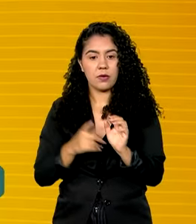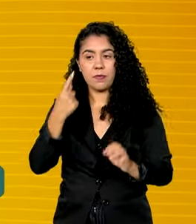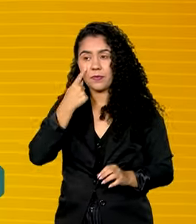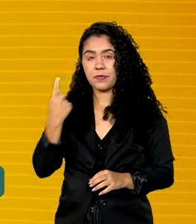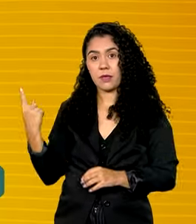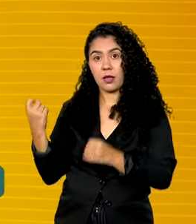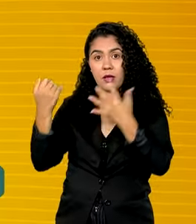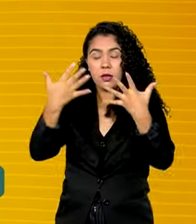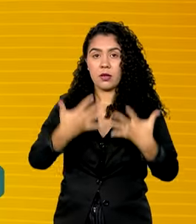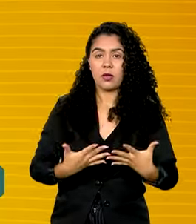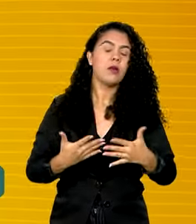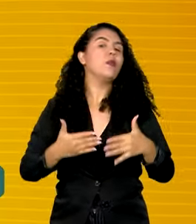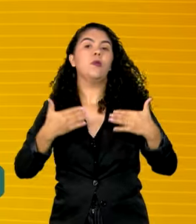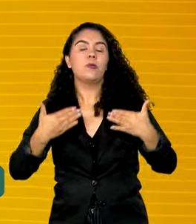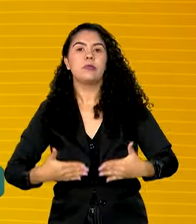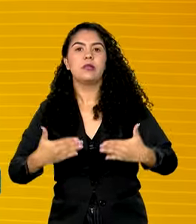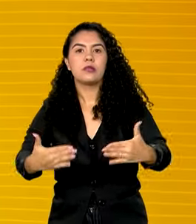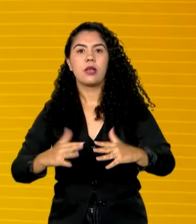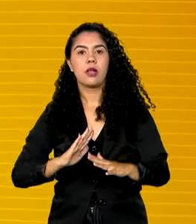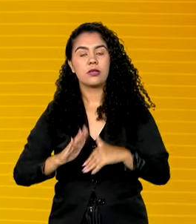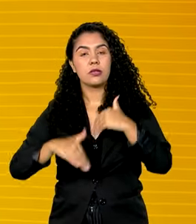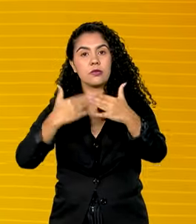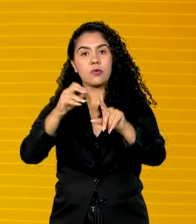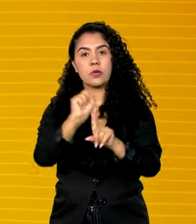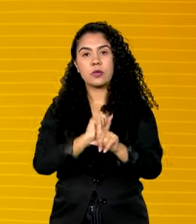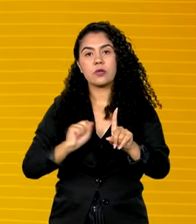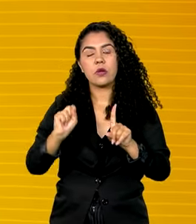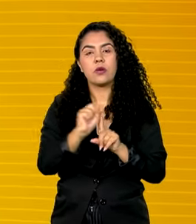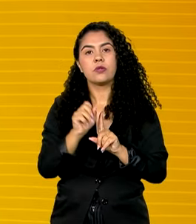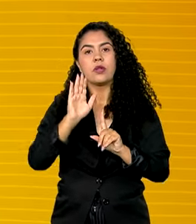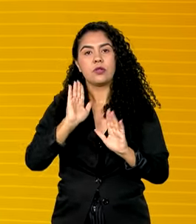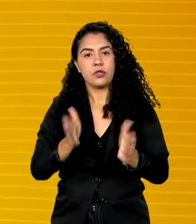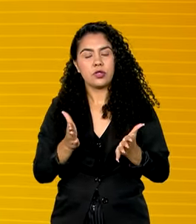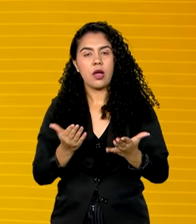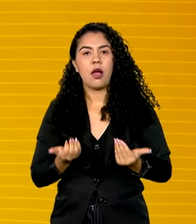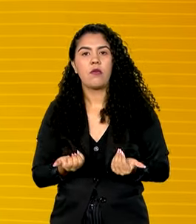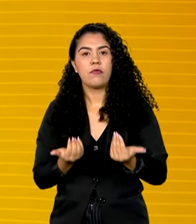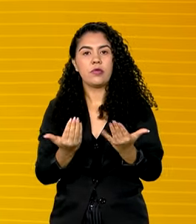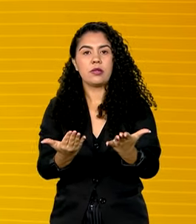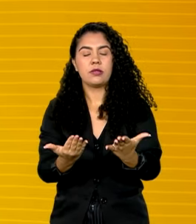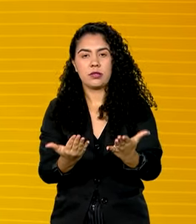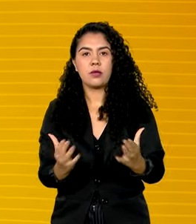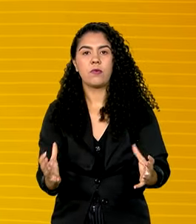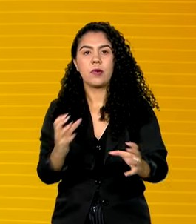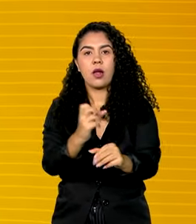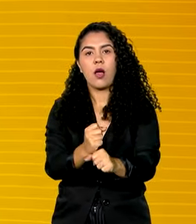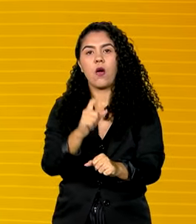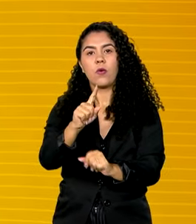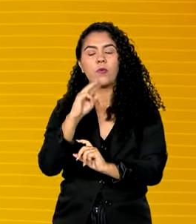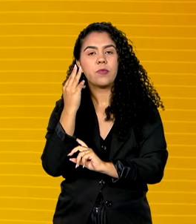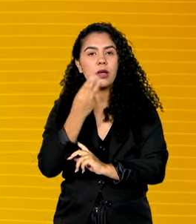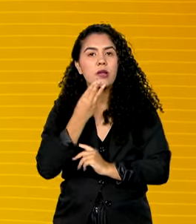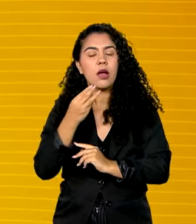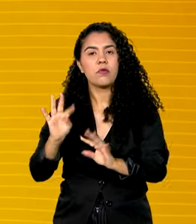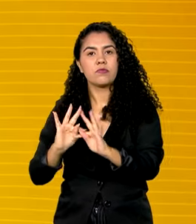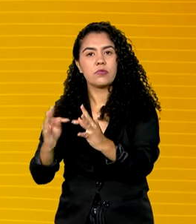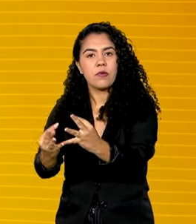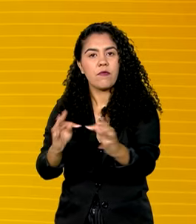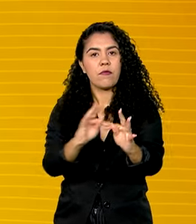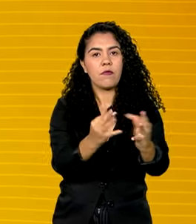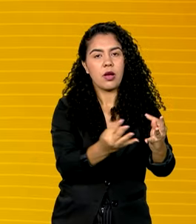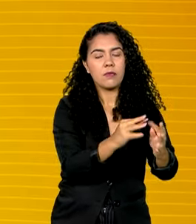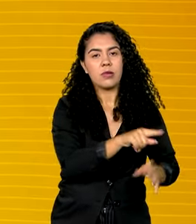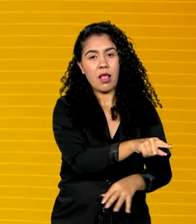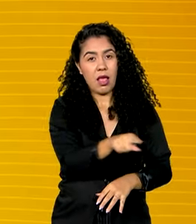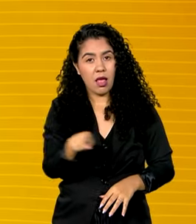Ministério do Desenvolvimento Social atendeu a mais de 1 milhão e 200 mil pessoas, famílias que